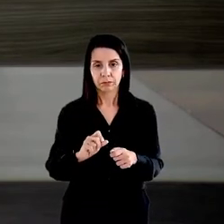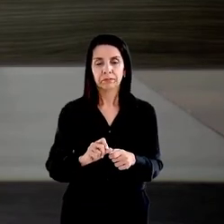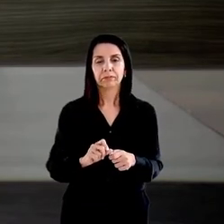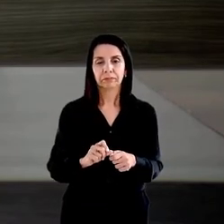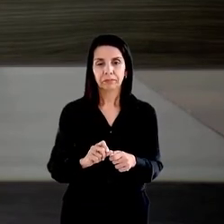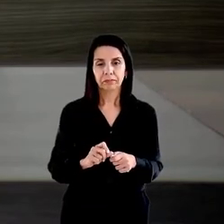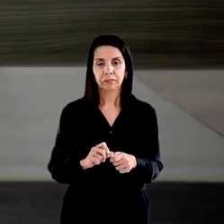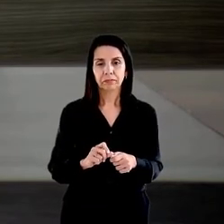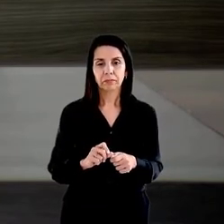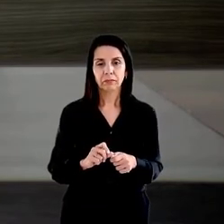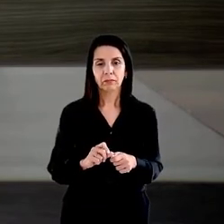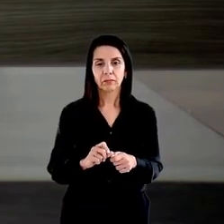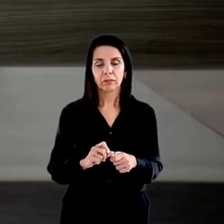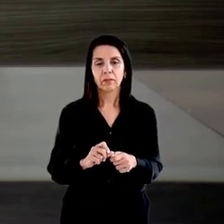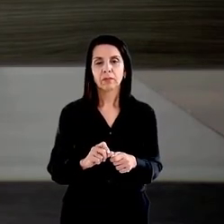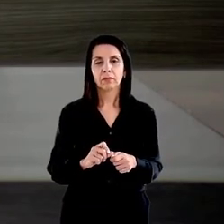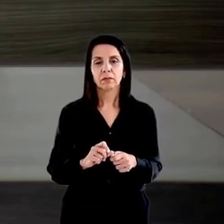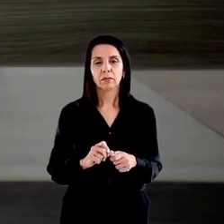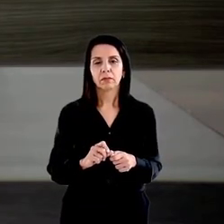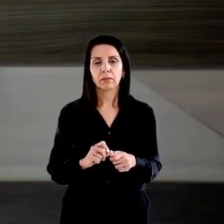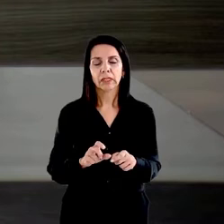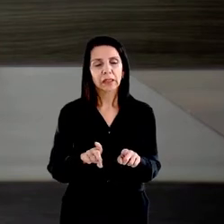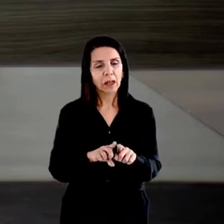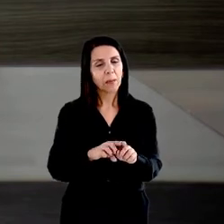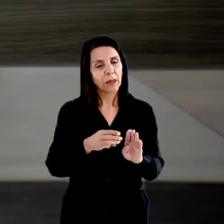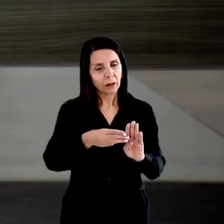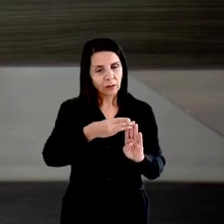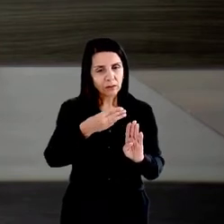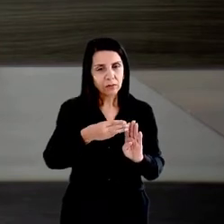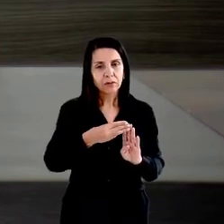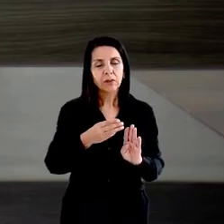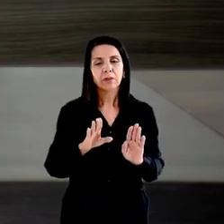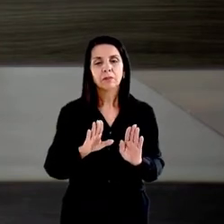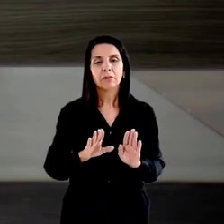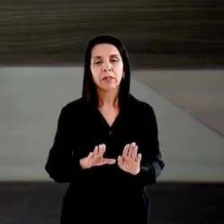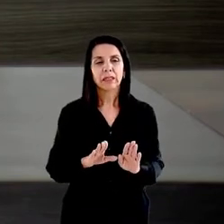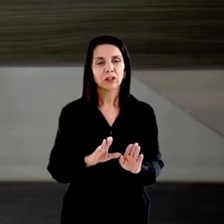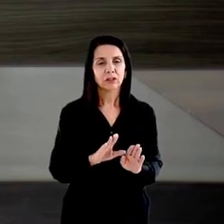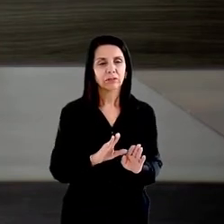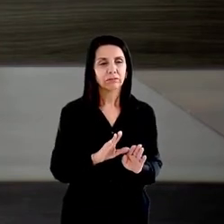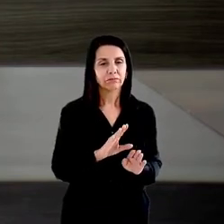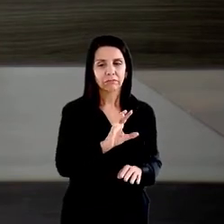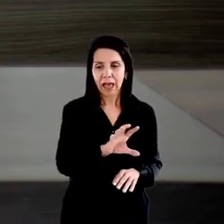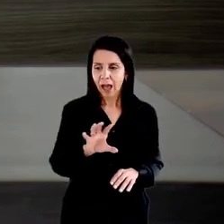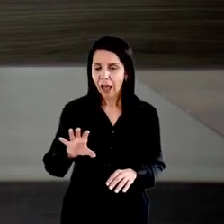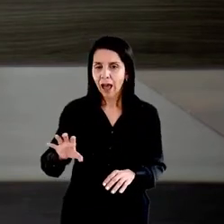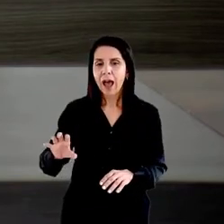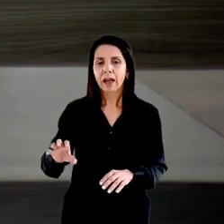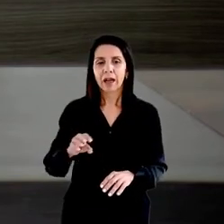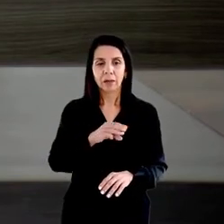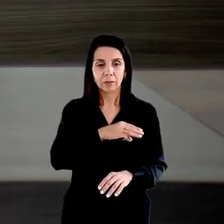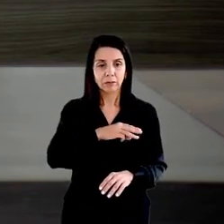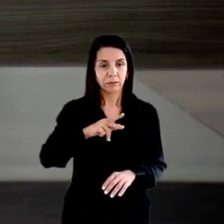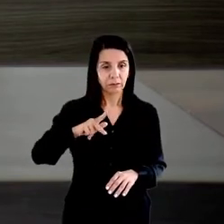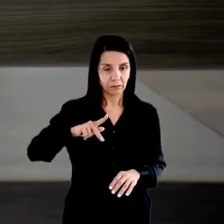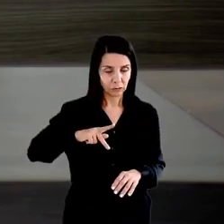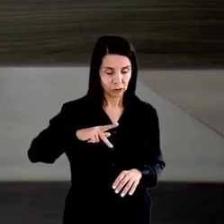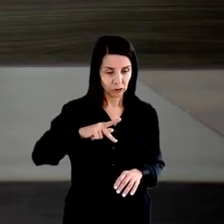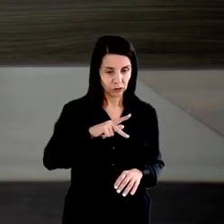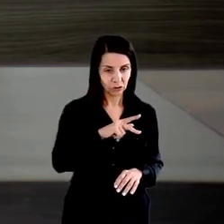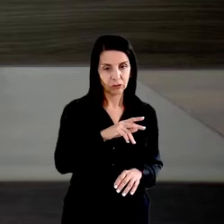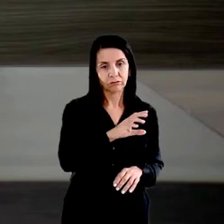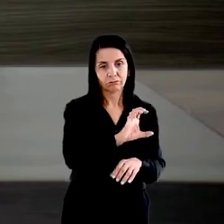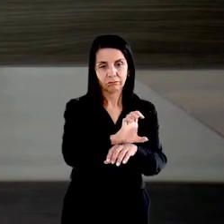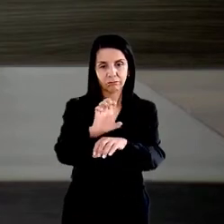resolução deste Egrégio Conselho, mas de cada Ministério Público, por meio dos seus conselhos superiores, têm também